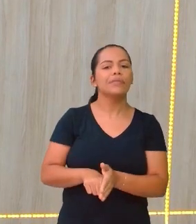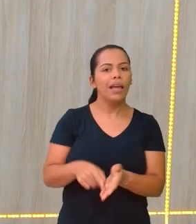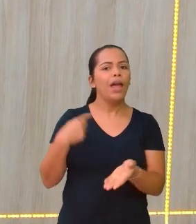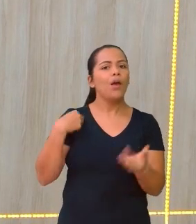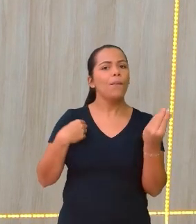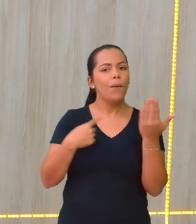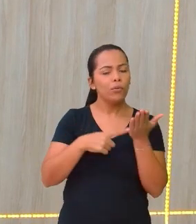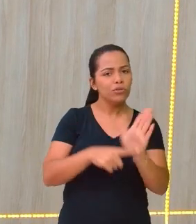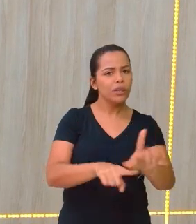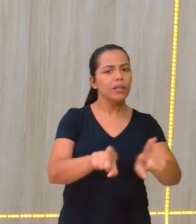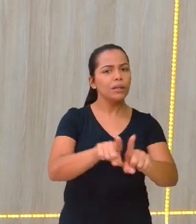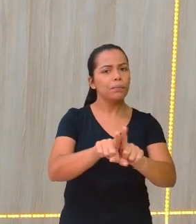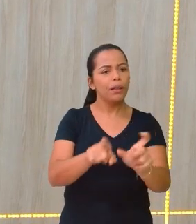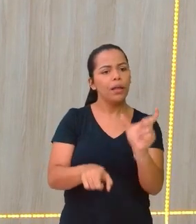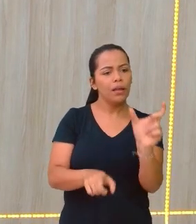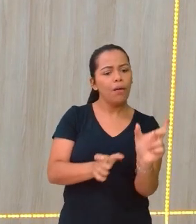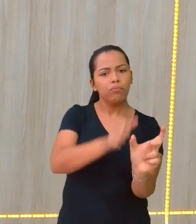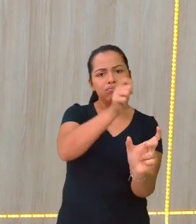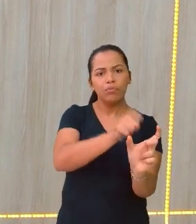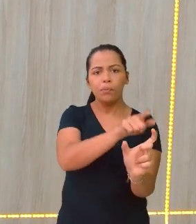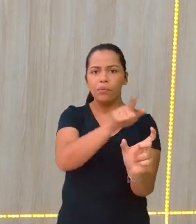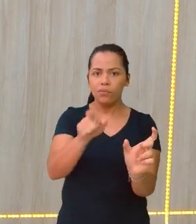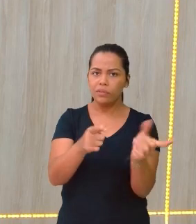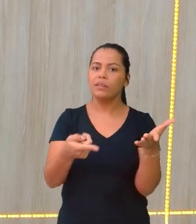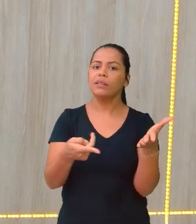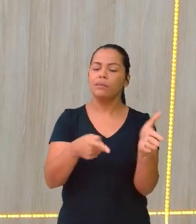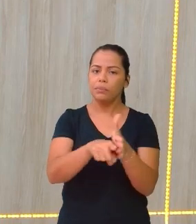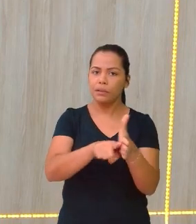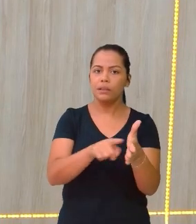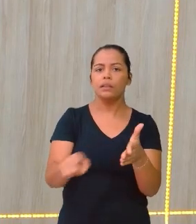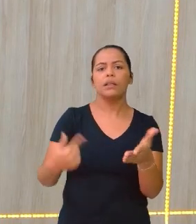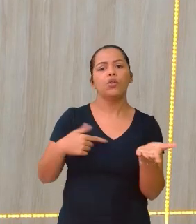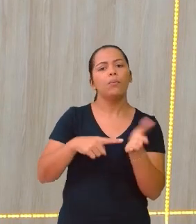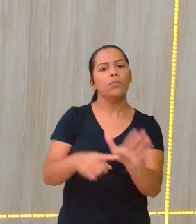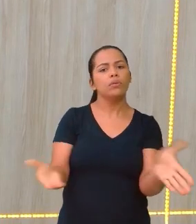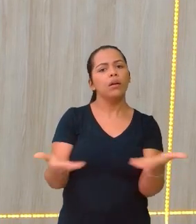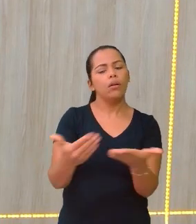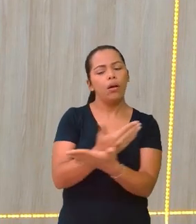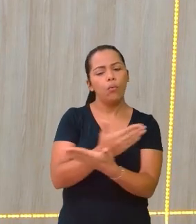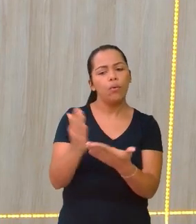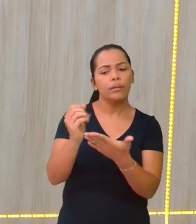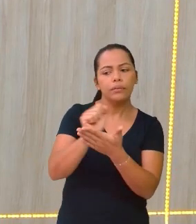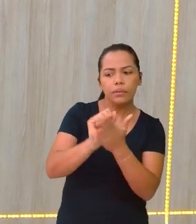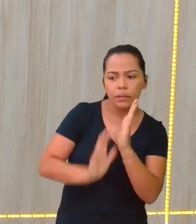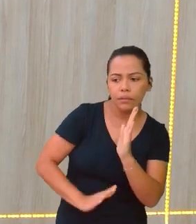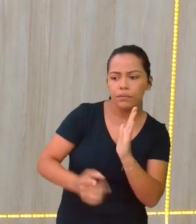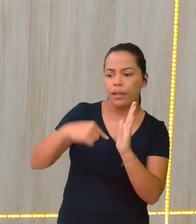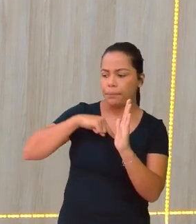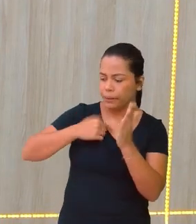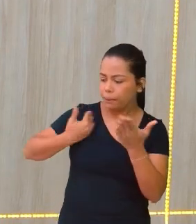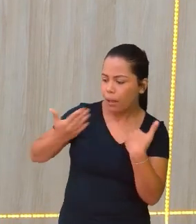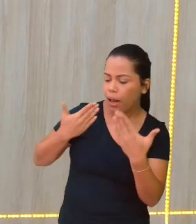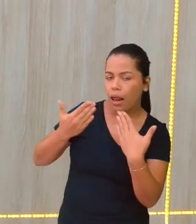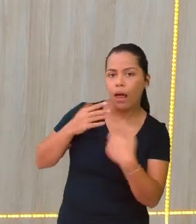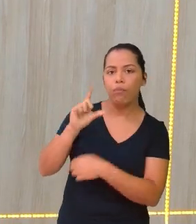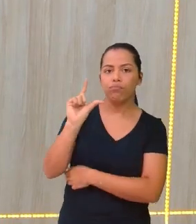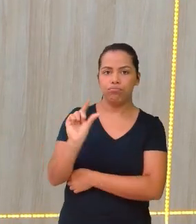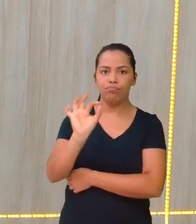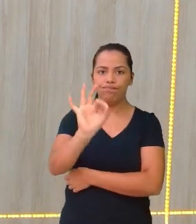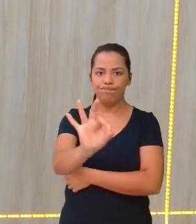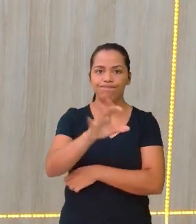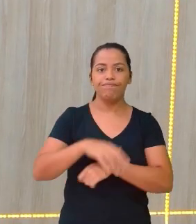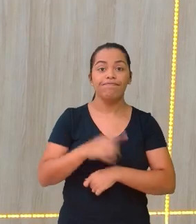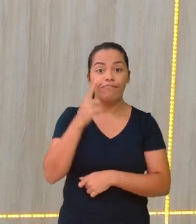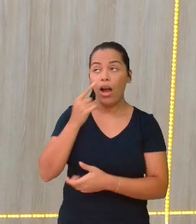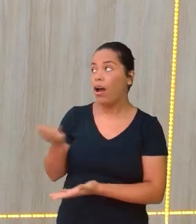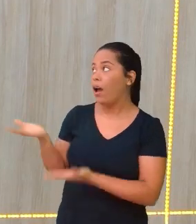da aula do ano passado. E eu trouxe para vocês algumas atividades para a gente poder discutir um pouquinho aqui. Observa bem essa